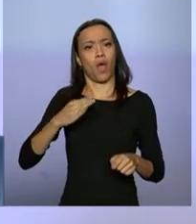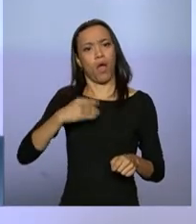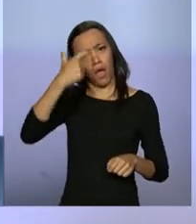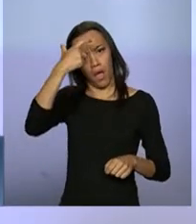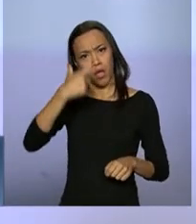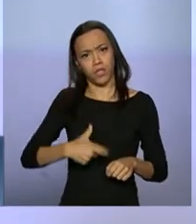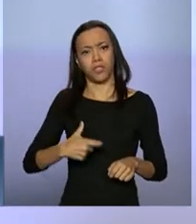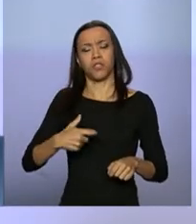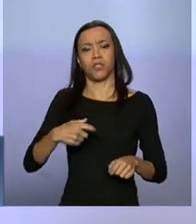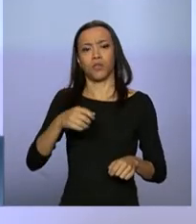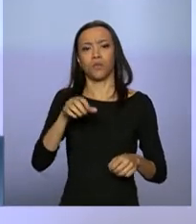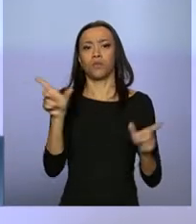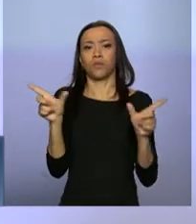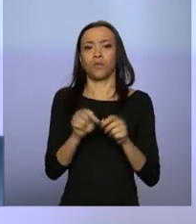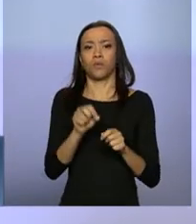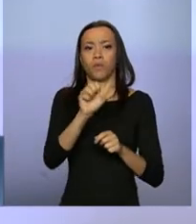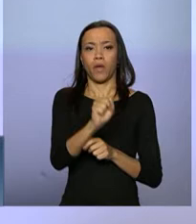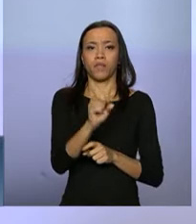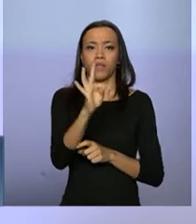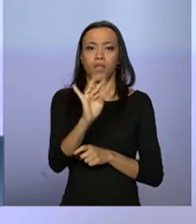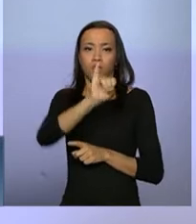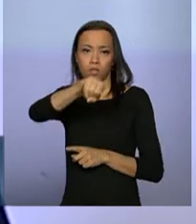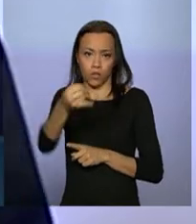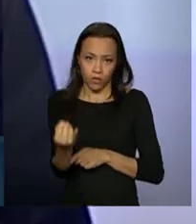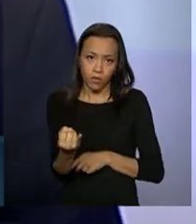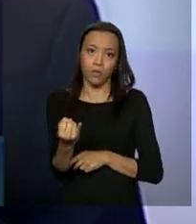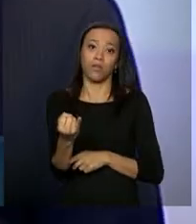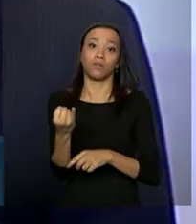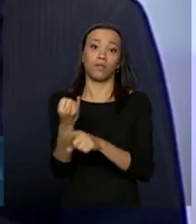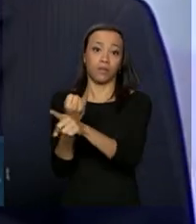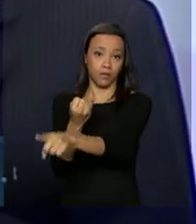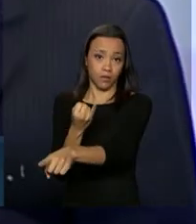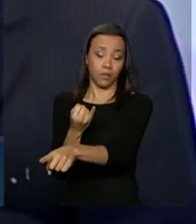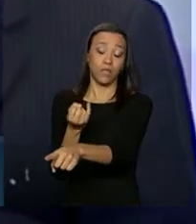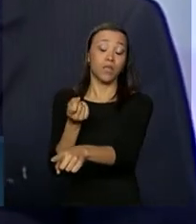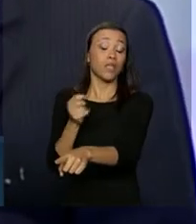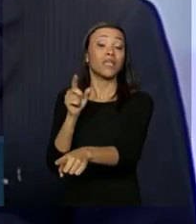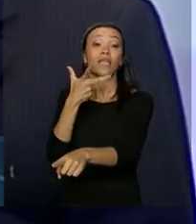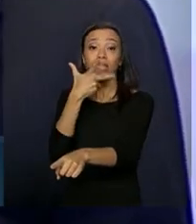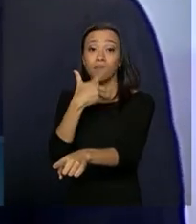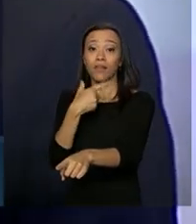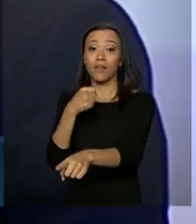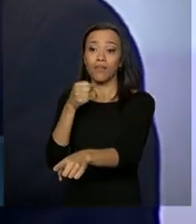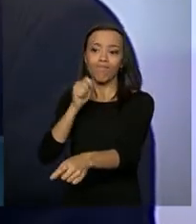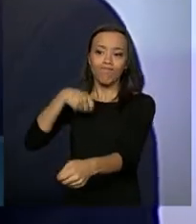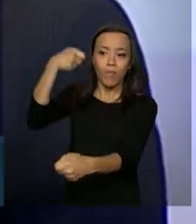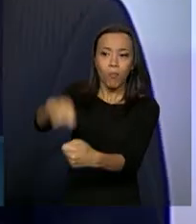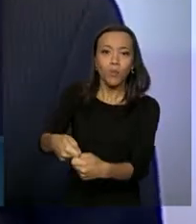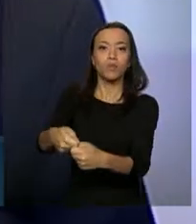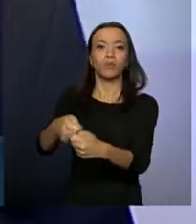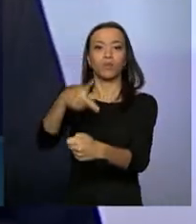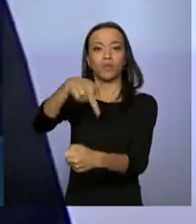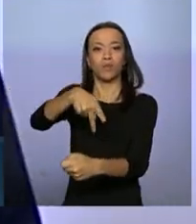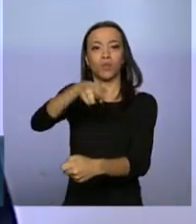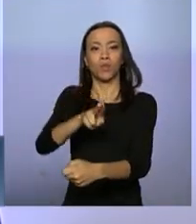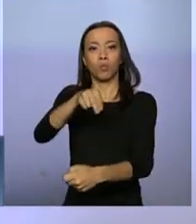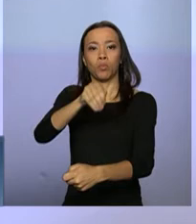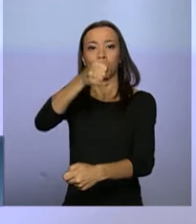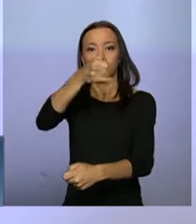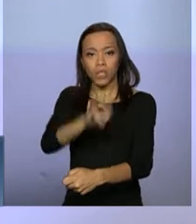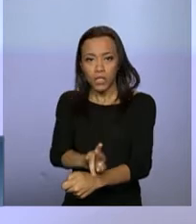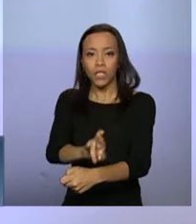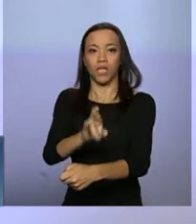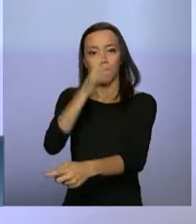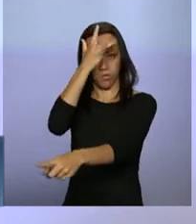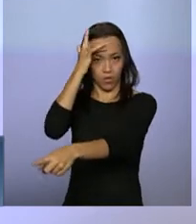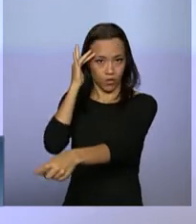Supremo, retirando de Unaí a decisão, julgamento dos acusados, porque nós sabíamos de antemão que não seria